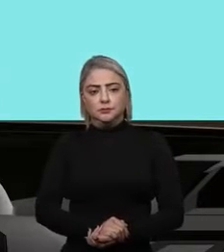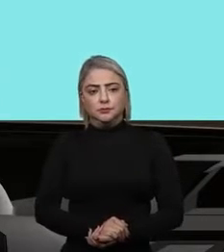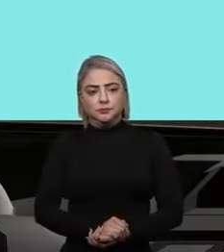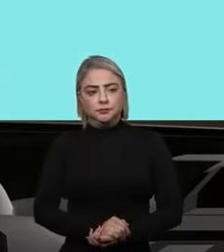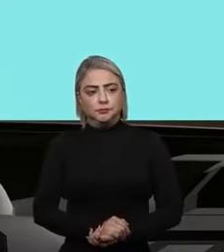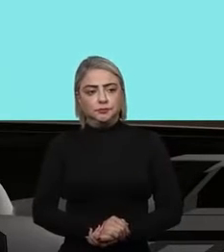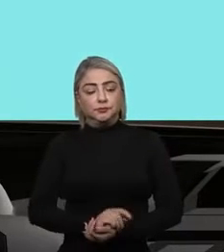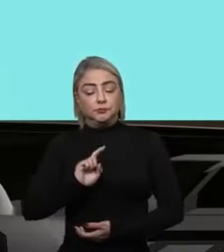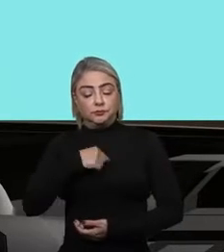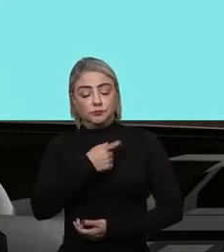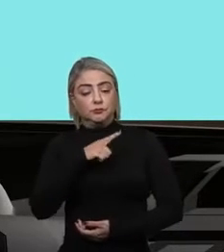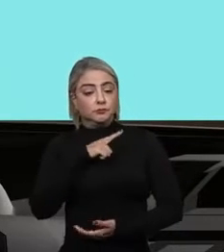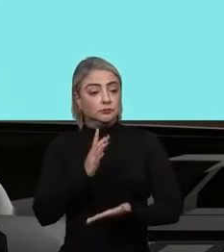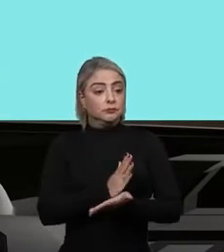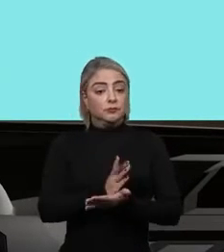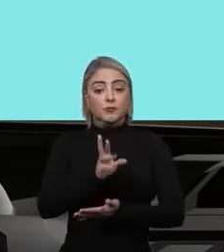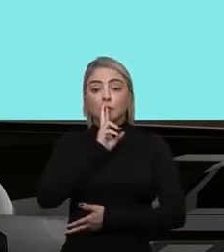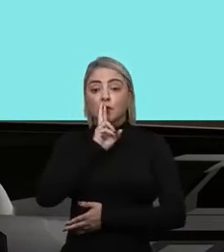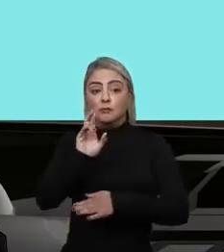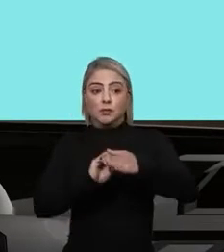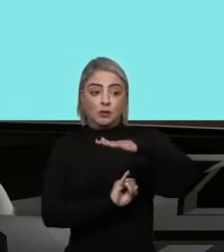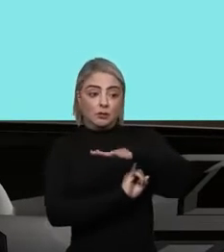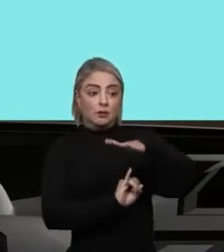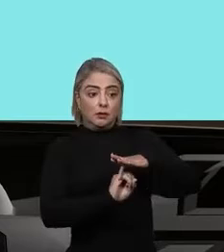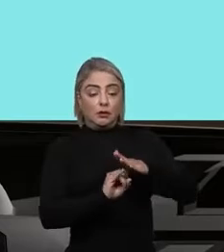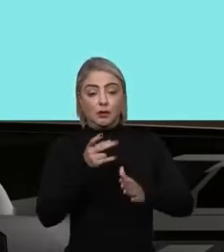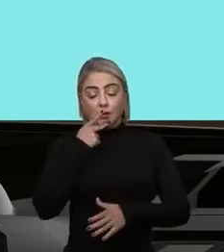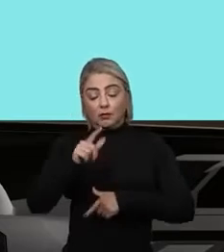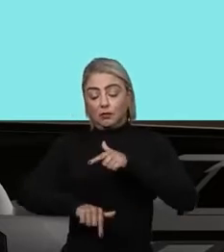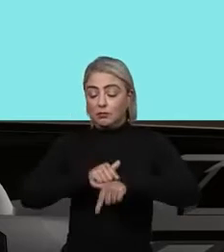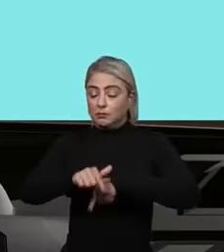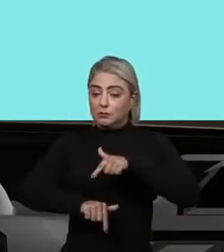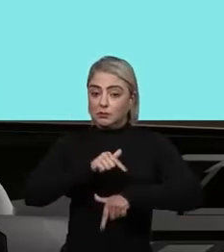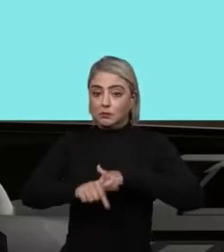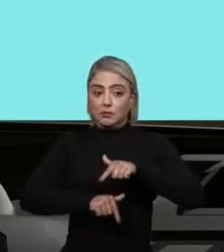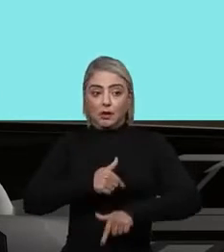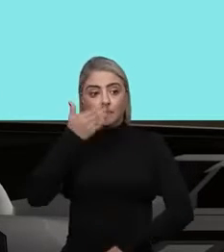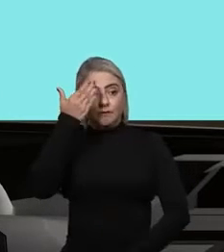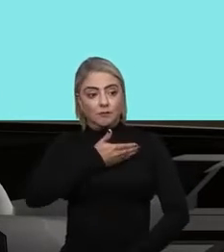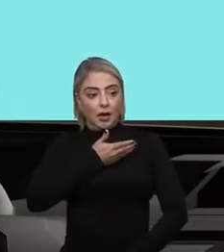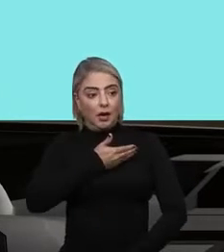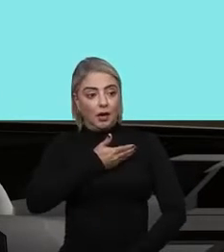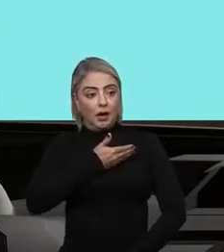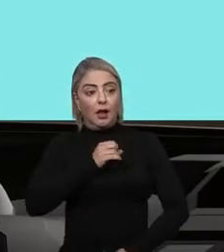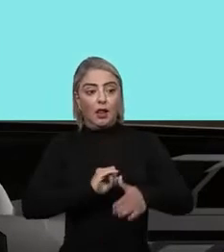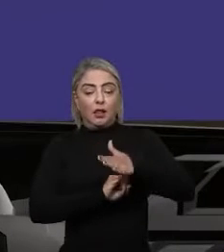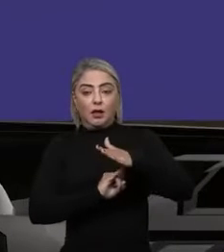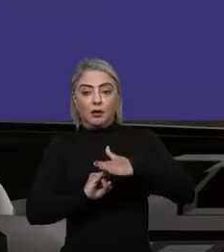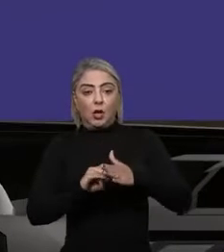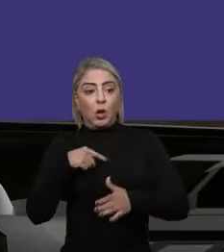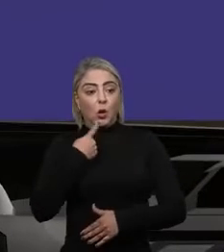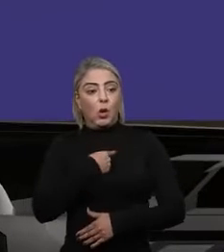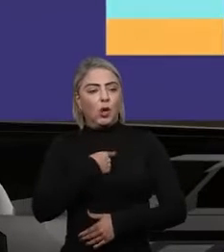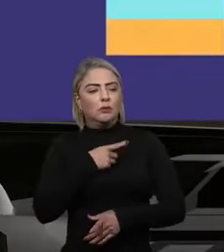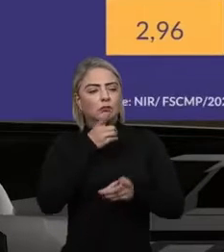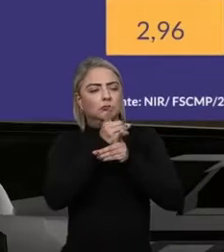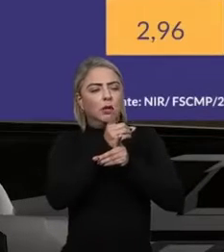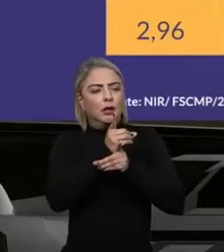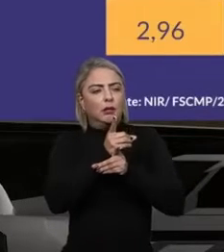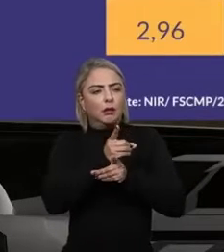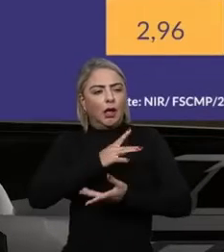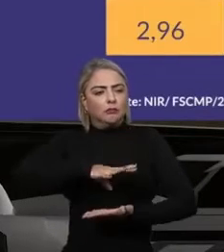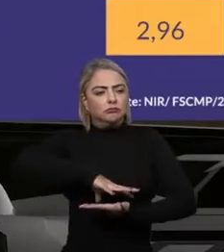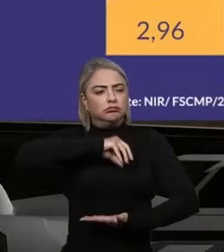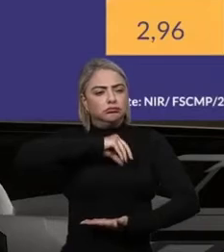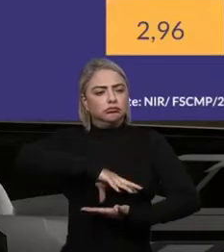Nós tivemos alguns resultados institucionais, como falamos, esse trabalho foi validado no mestrado da instituição, então, nós usamos o diagnóstico por imagem do